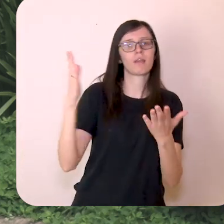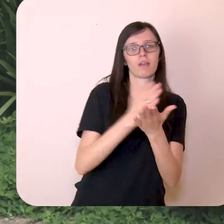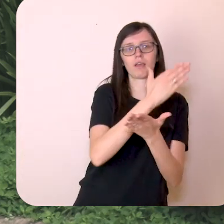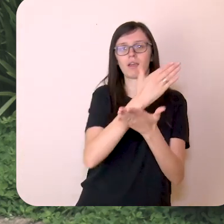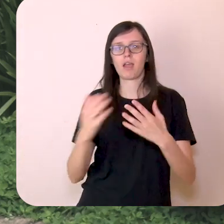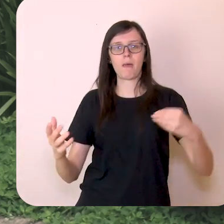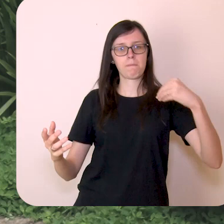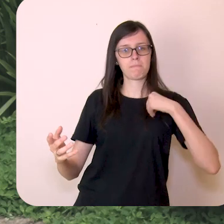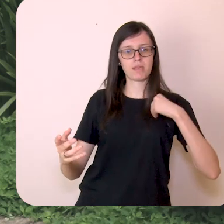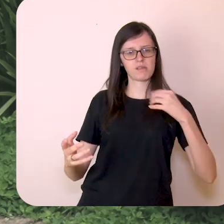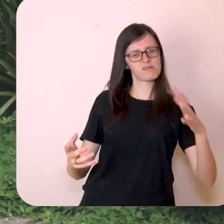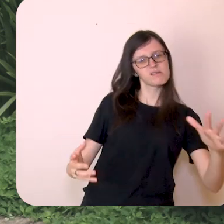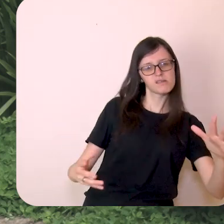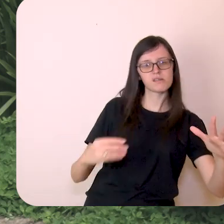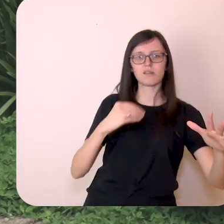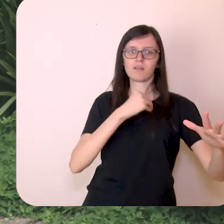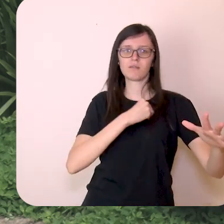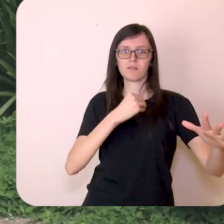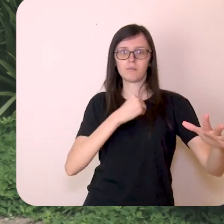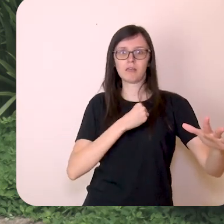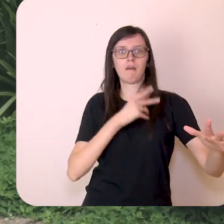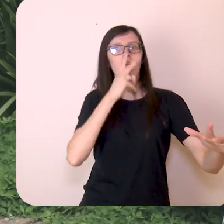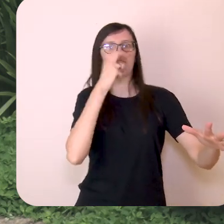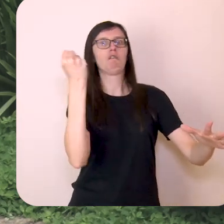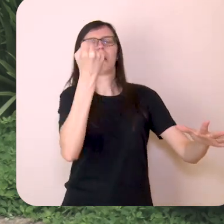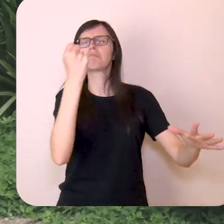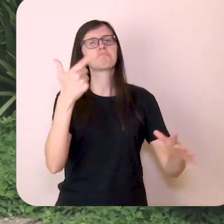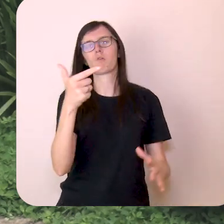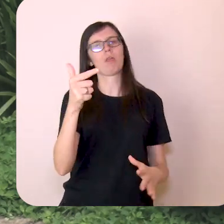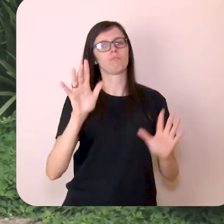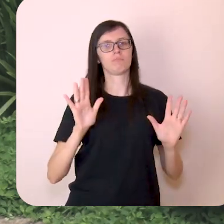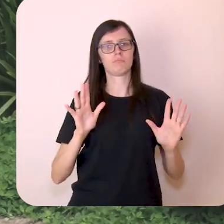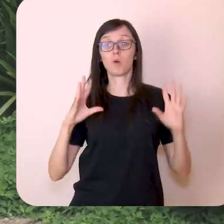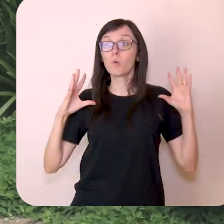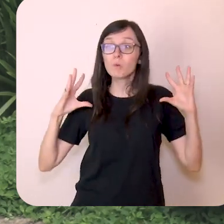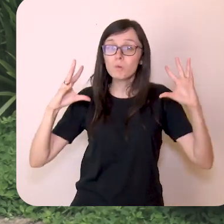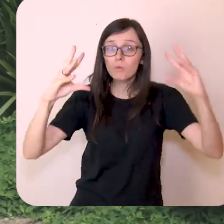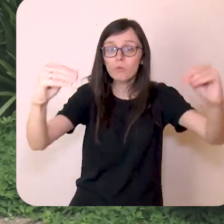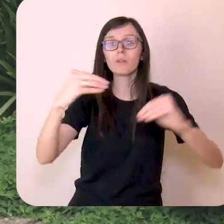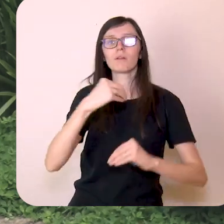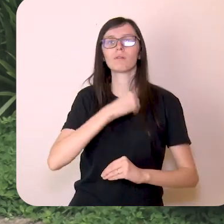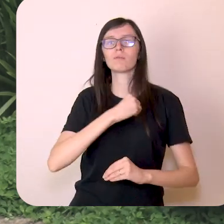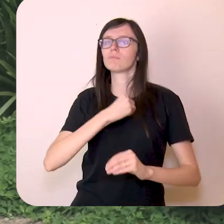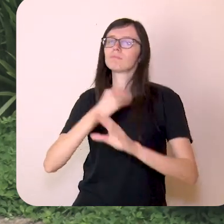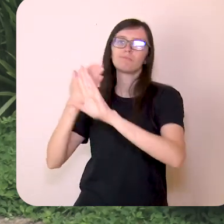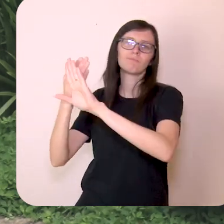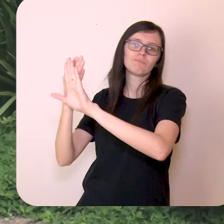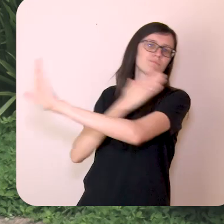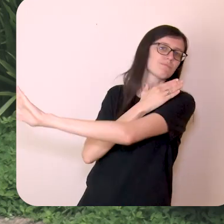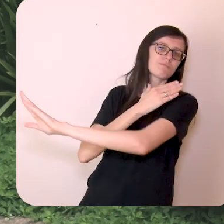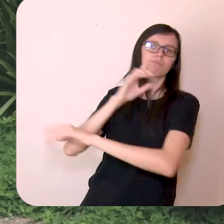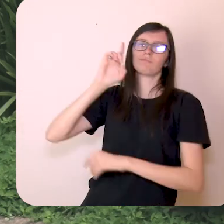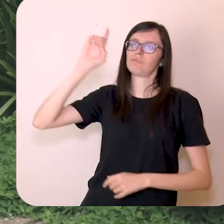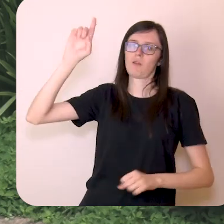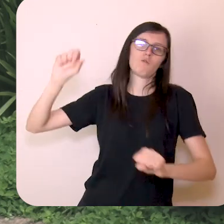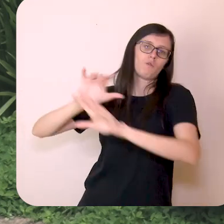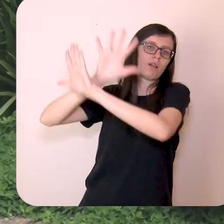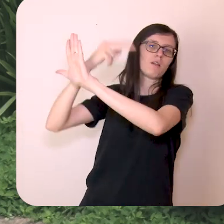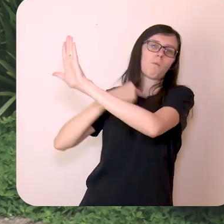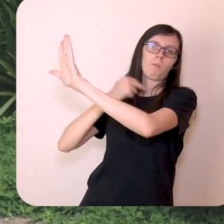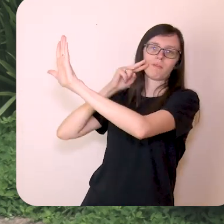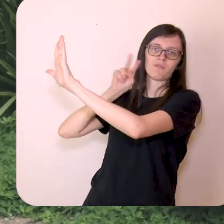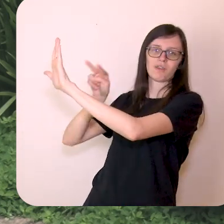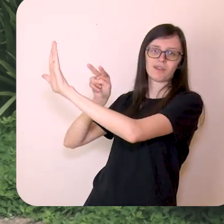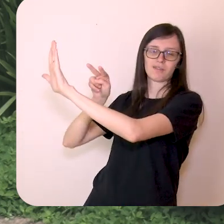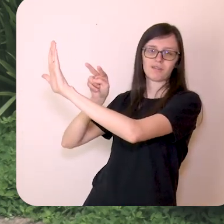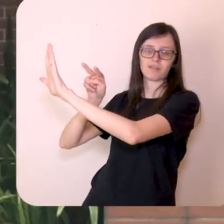não há distinção entre pecados pequenos ou grandes Todos os pecados separam o homem da